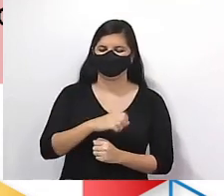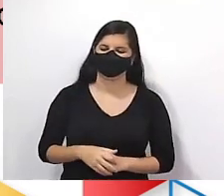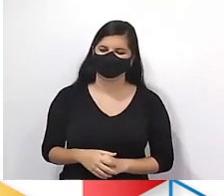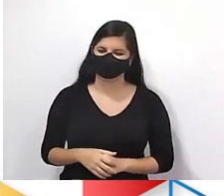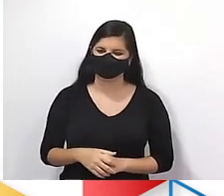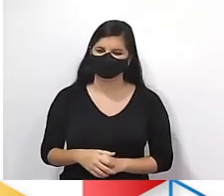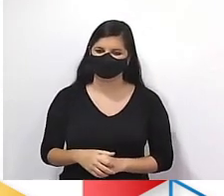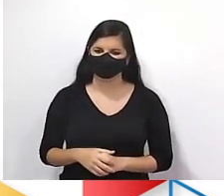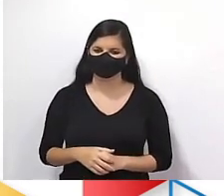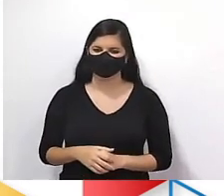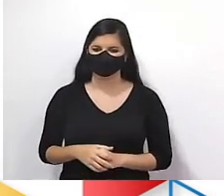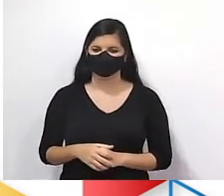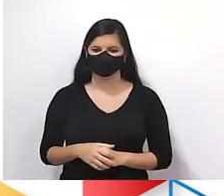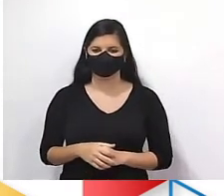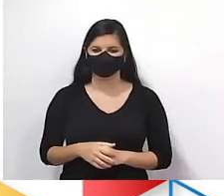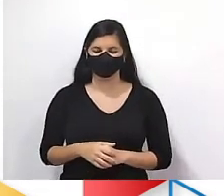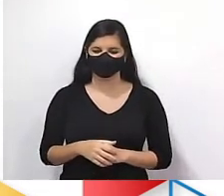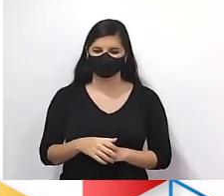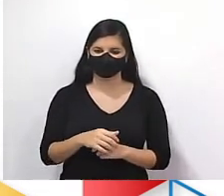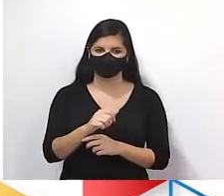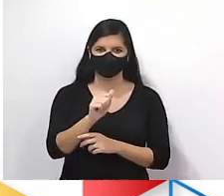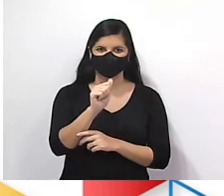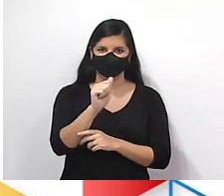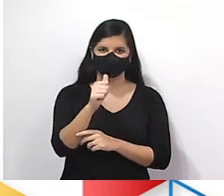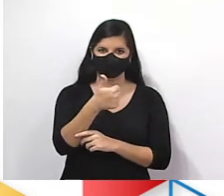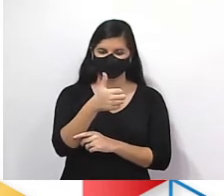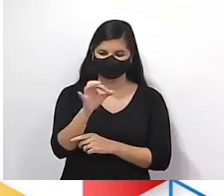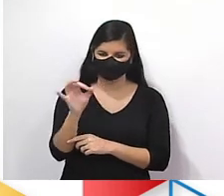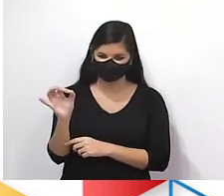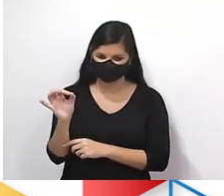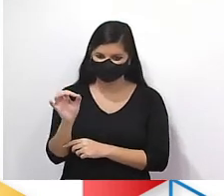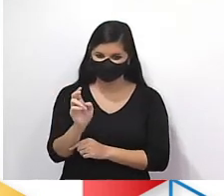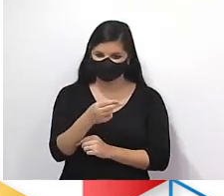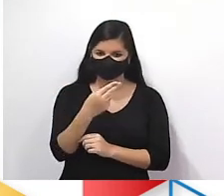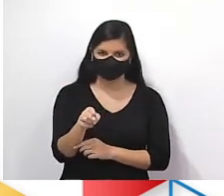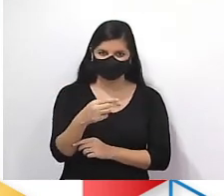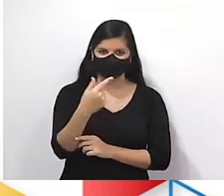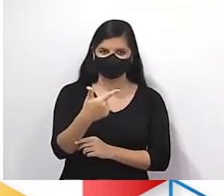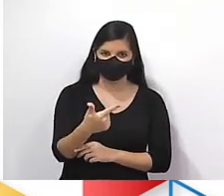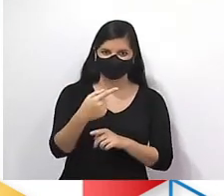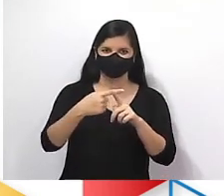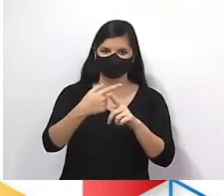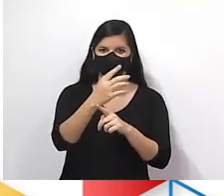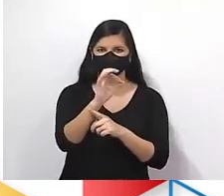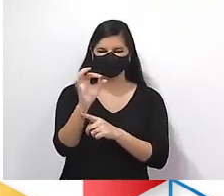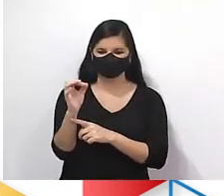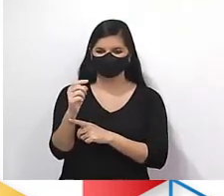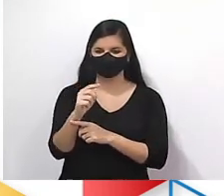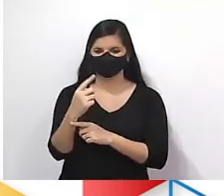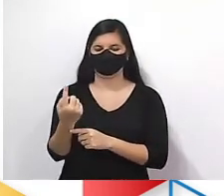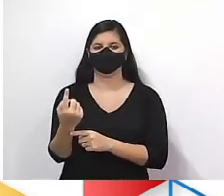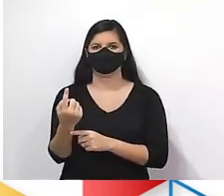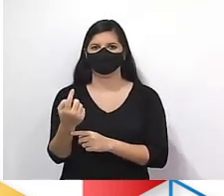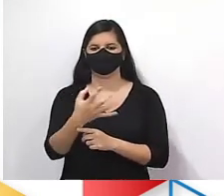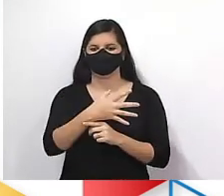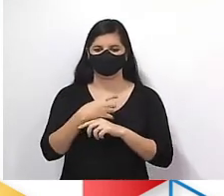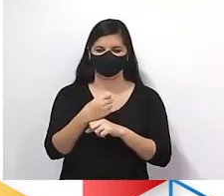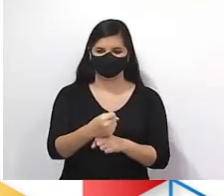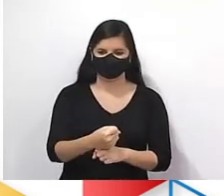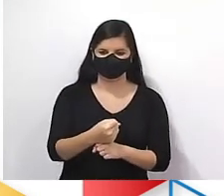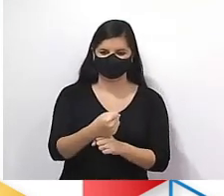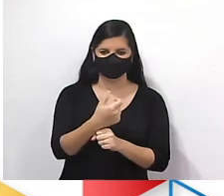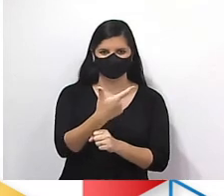Preste atenção. Vamos lá. Usando ela para achar a 100, 2 vezes 100 e menos 1. Então a 100 vai dar quanto?